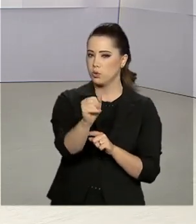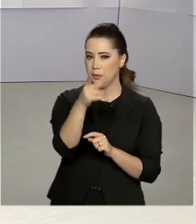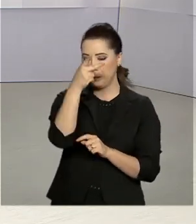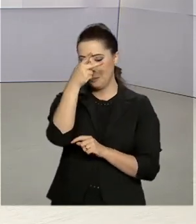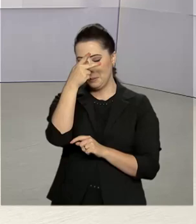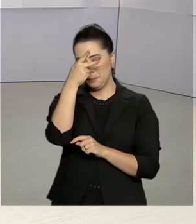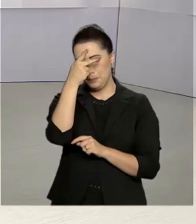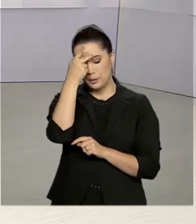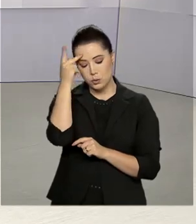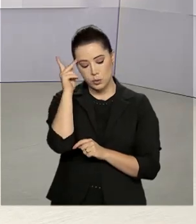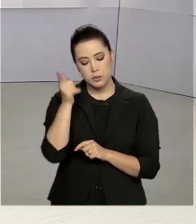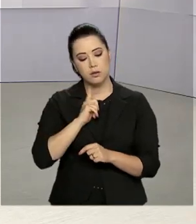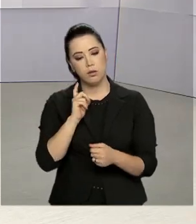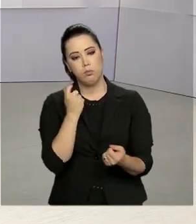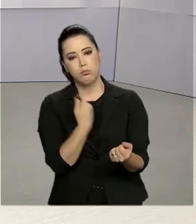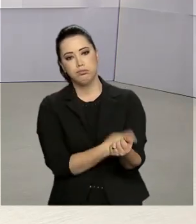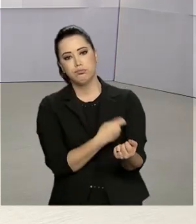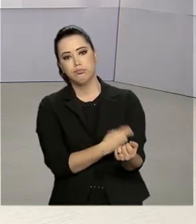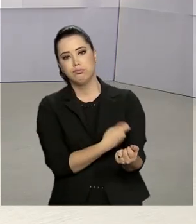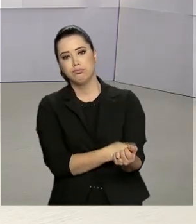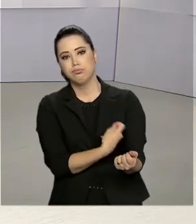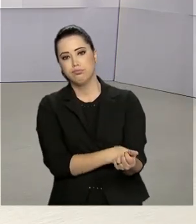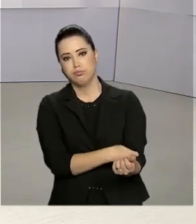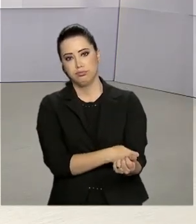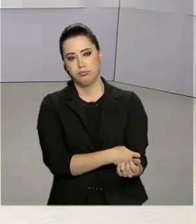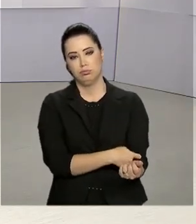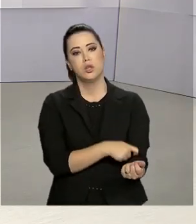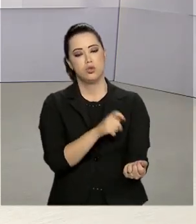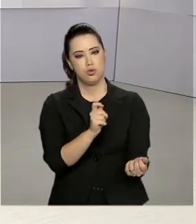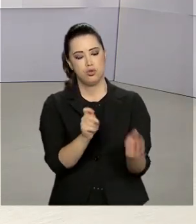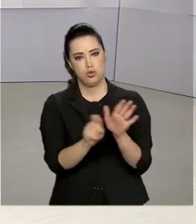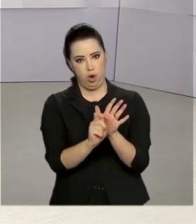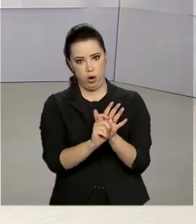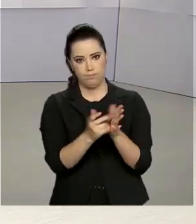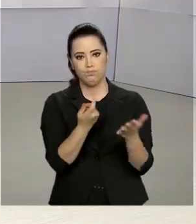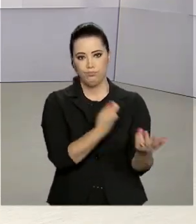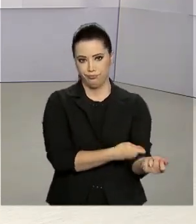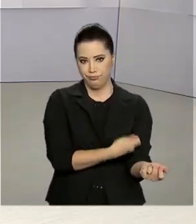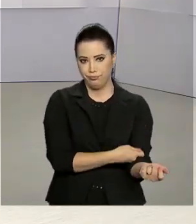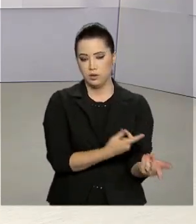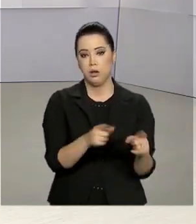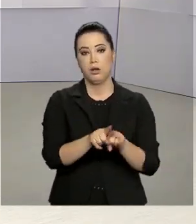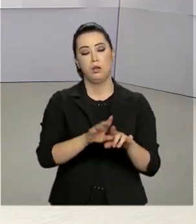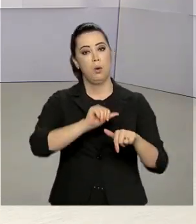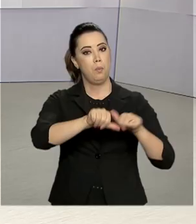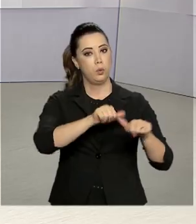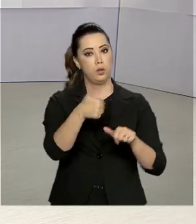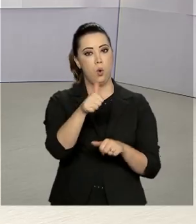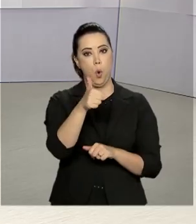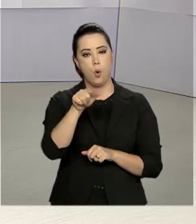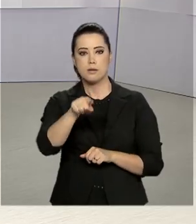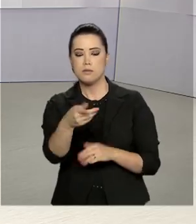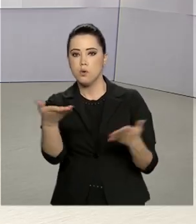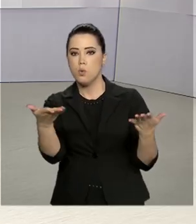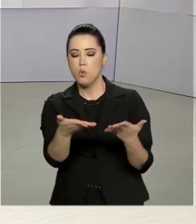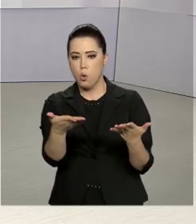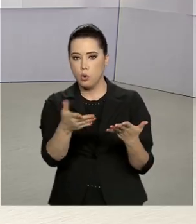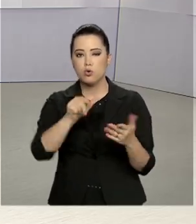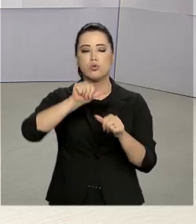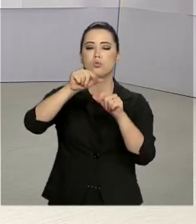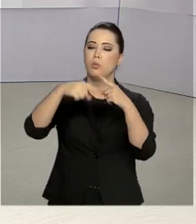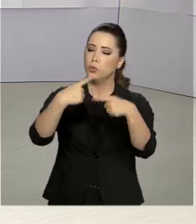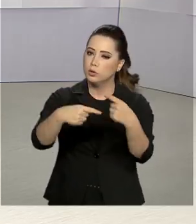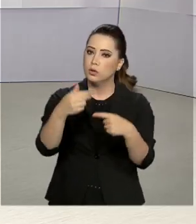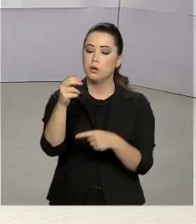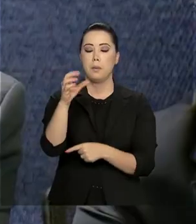com dependência química. Com isso, o total de vagas deverá passar das atuais 11 mil para cerca de 20 mil no ano que